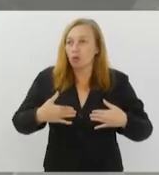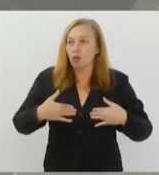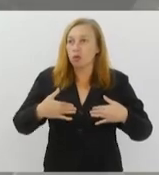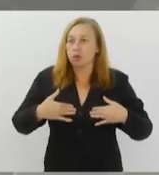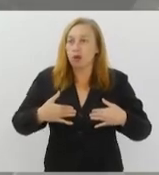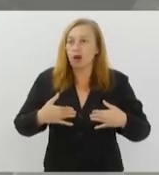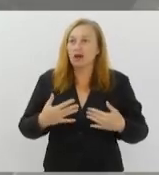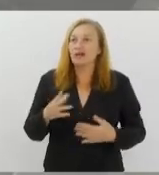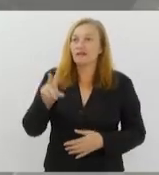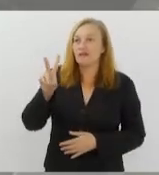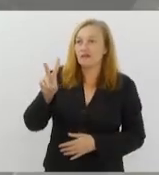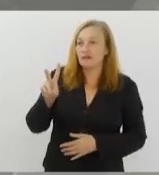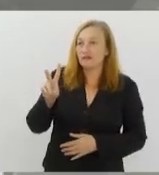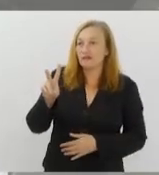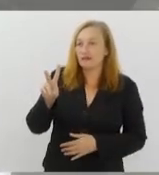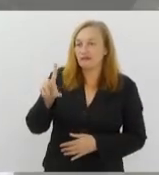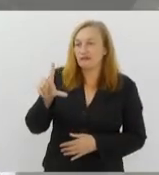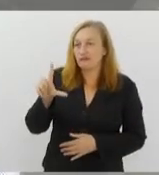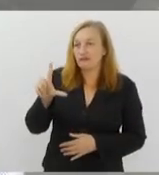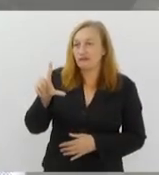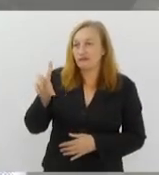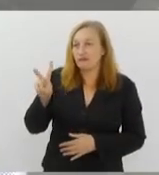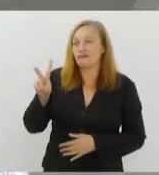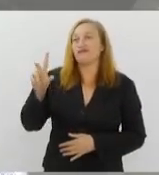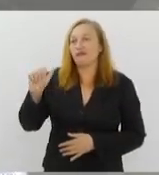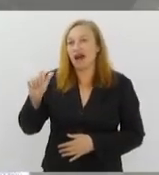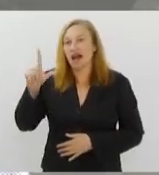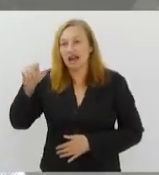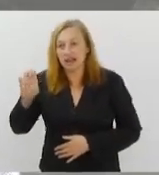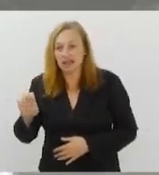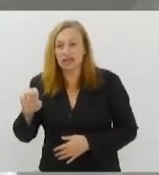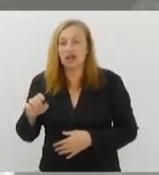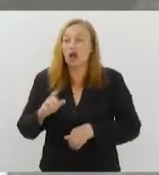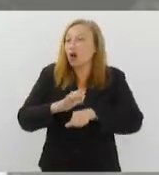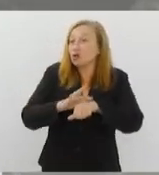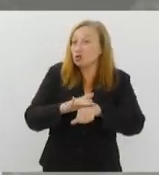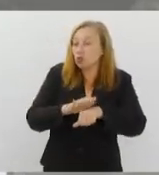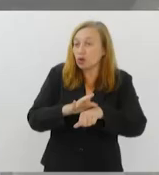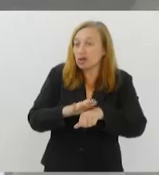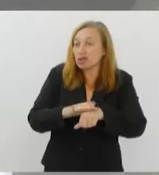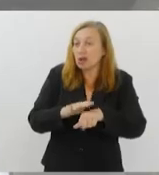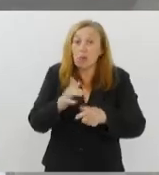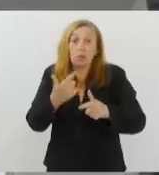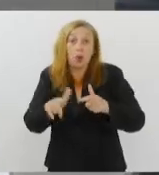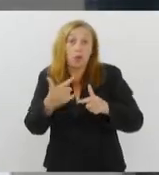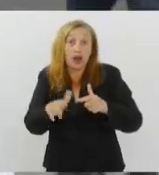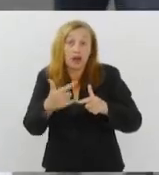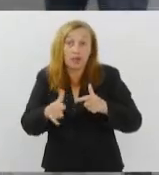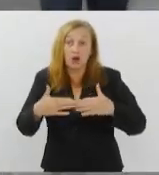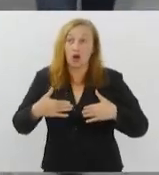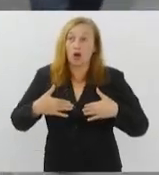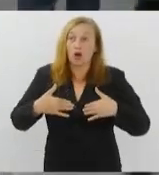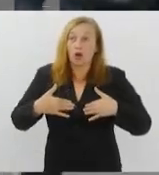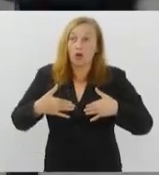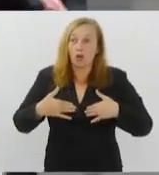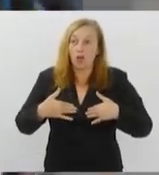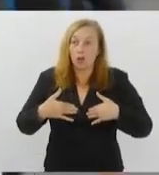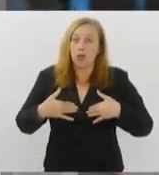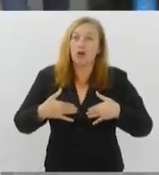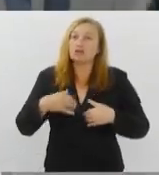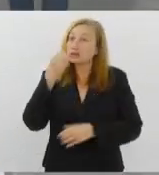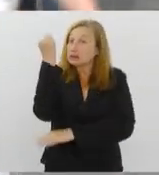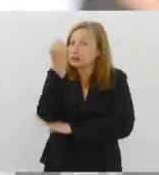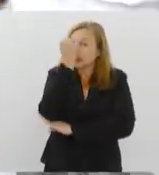causa uma insuficiência pulmonar aguda grave, que muitas vezes